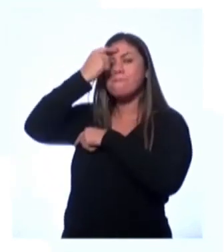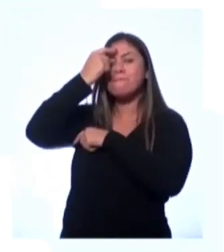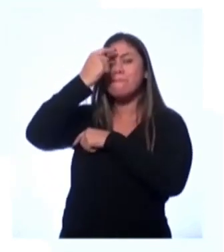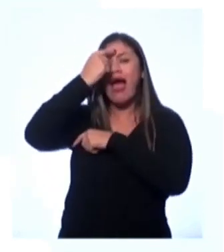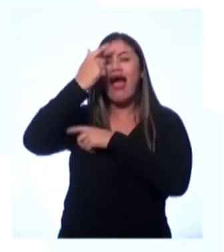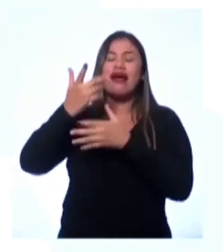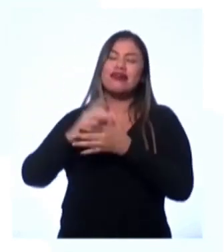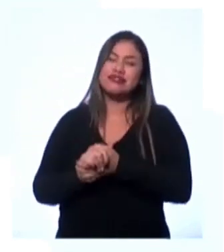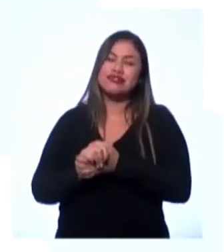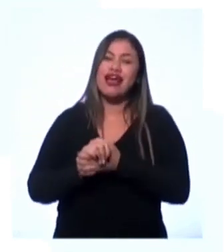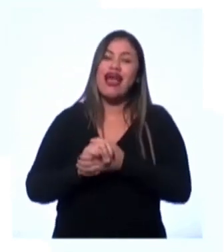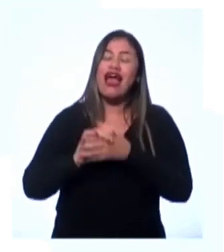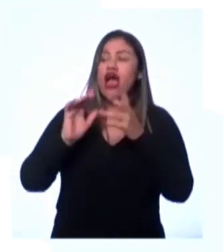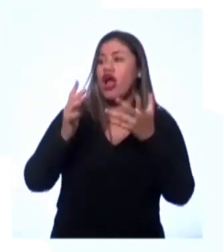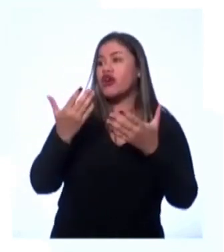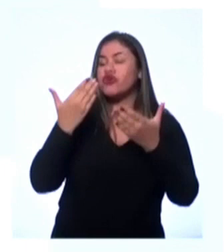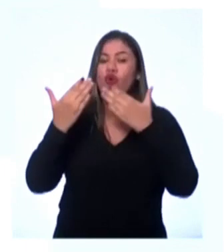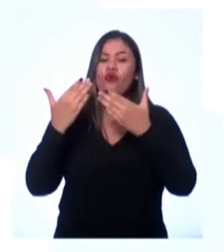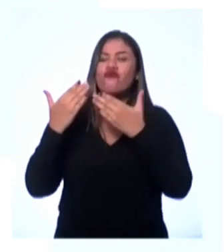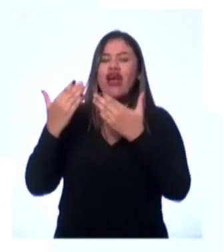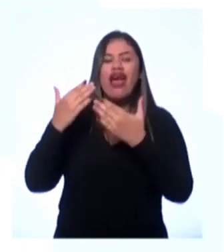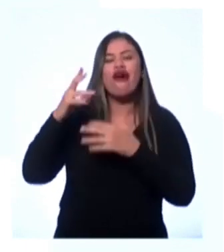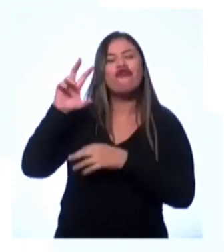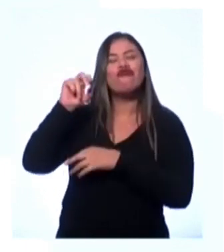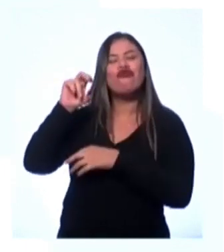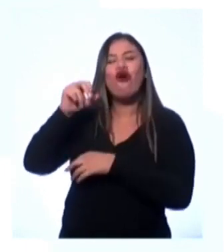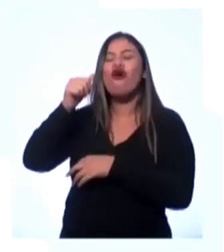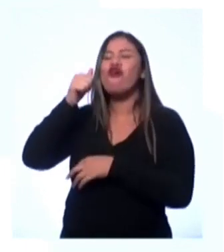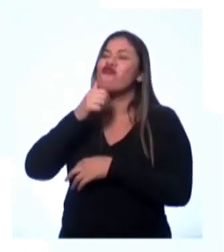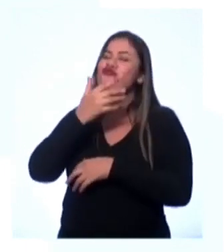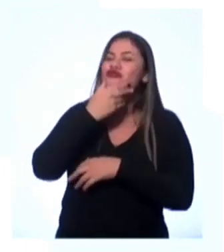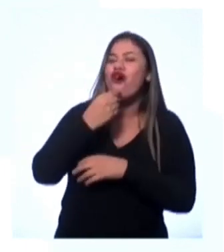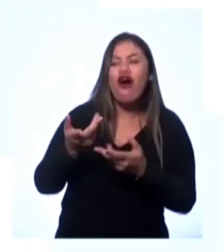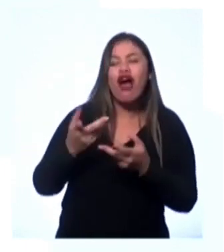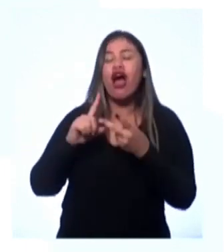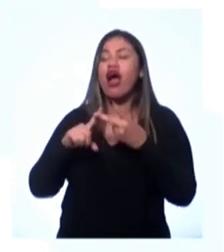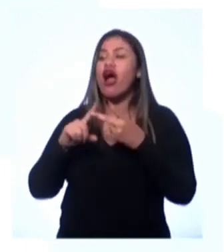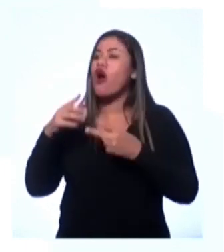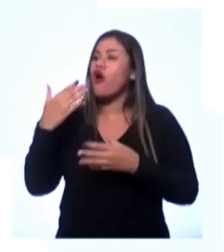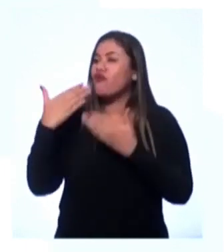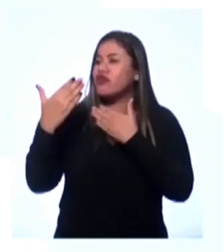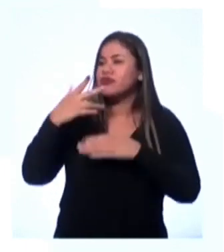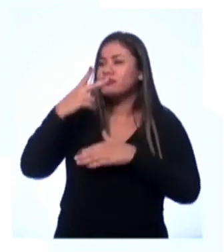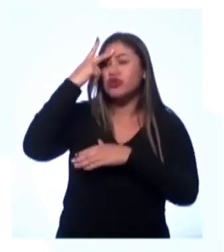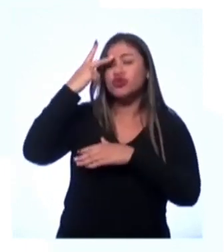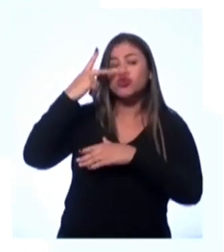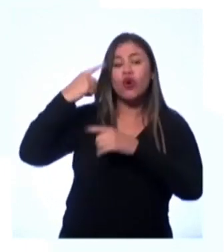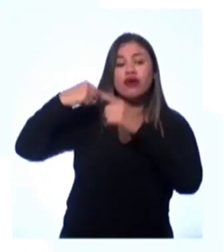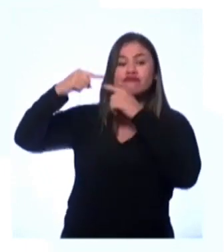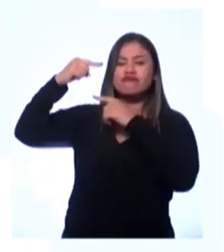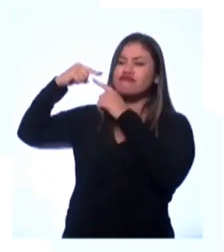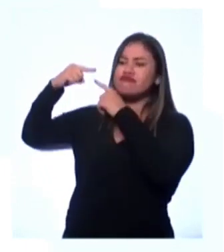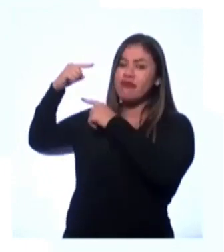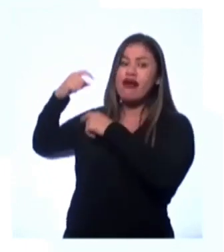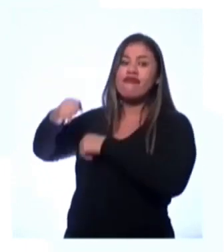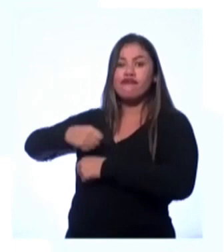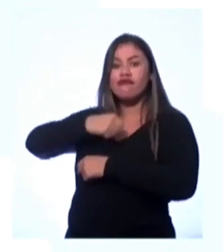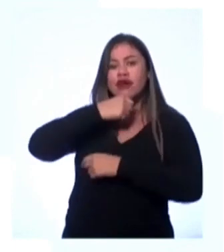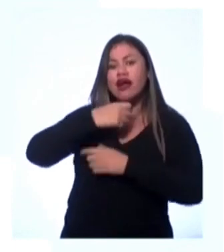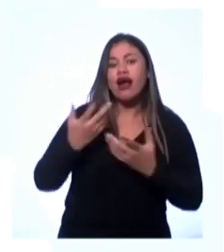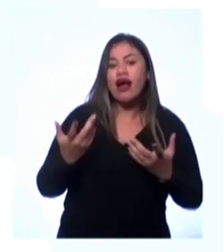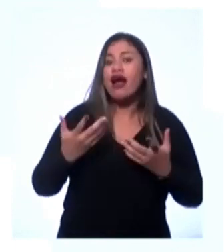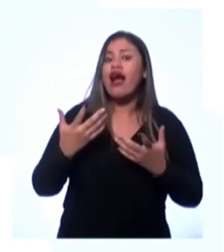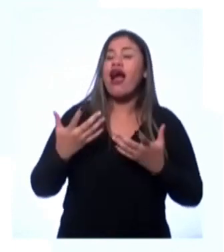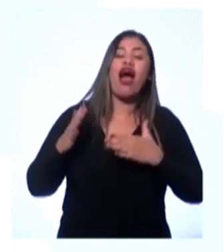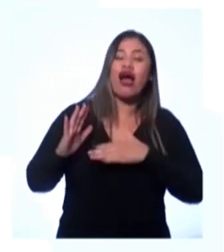né, quando nós conversamos com os nossos avós, quando nós conversamos com aqueles que chegaram no mundo antes da gente e que nos